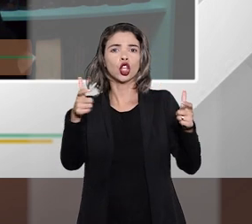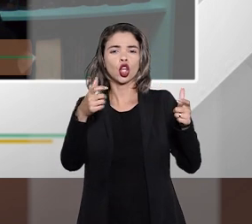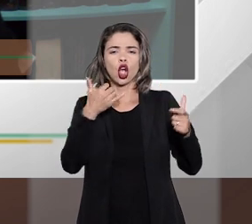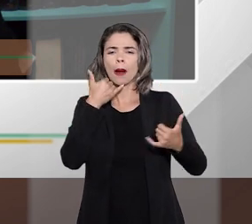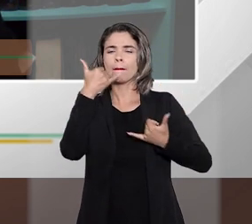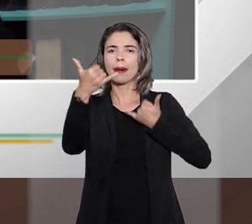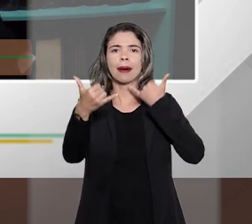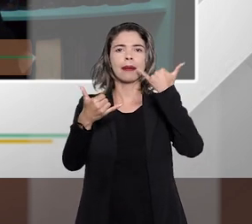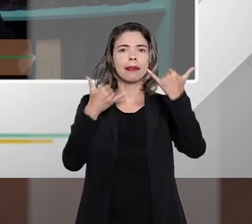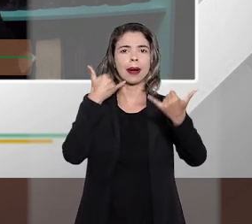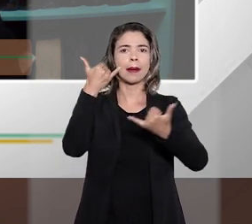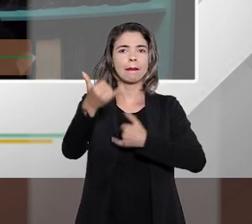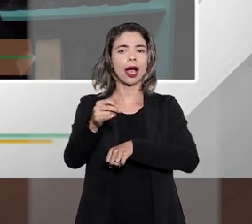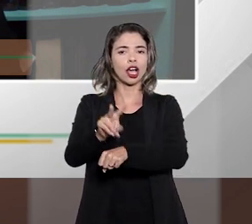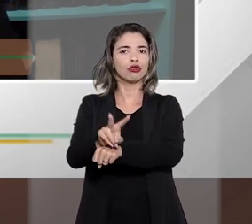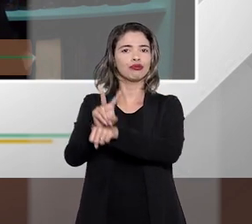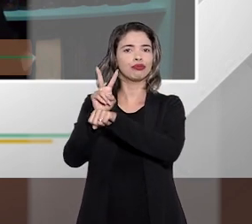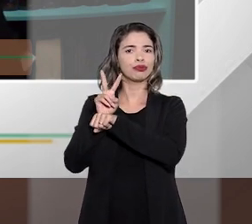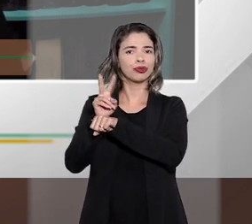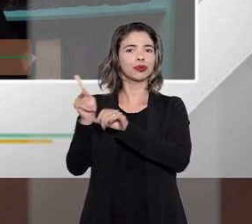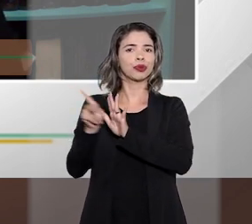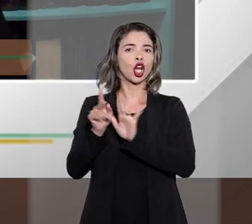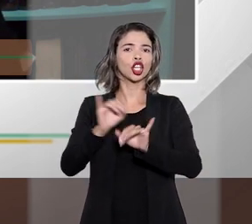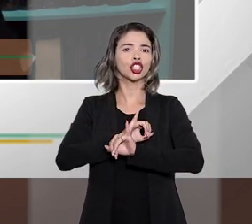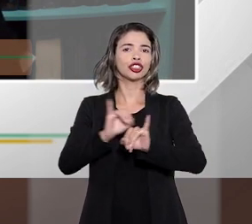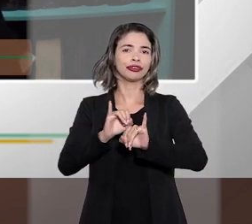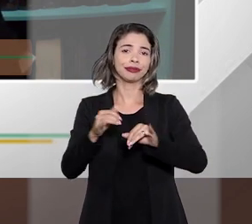ofertas de crédito por telefone.